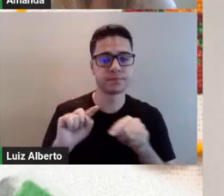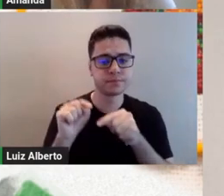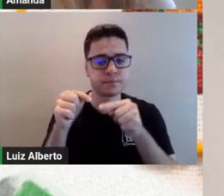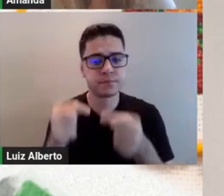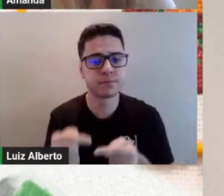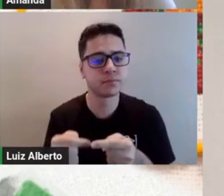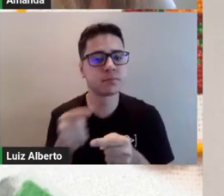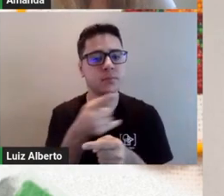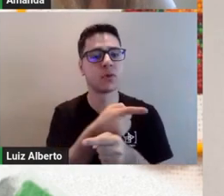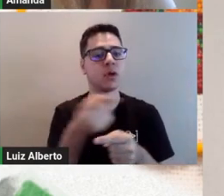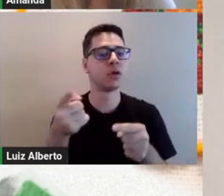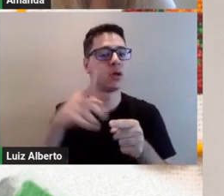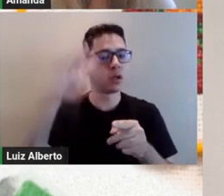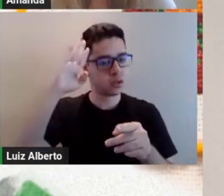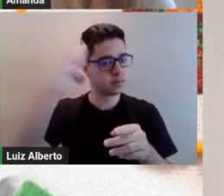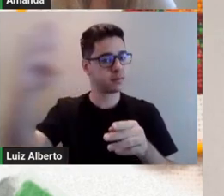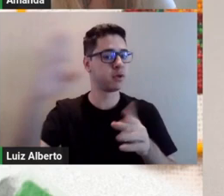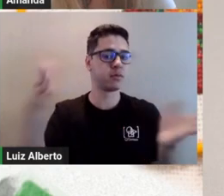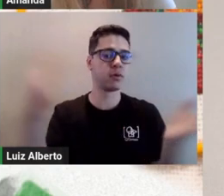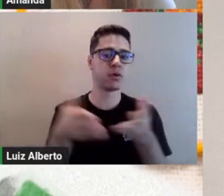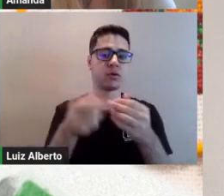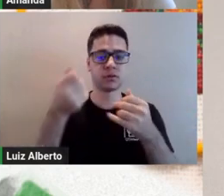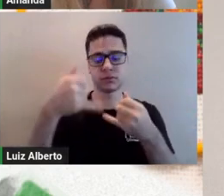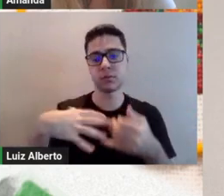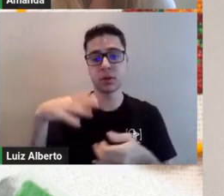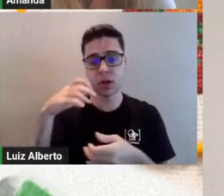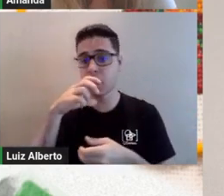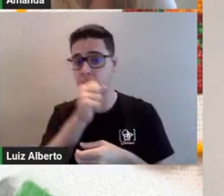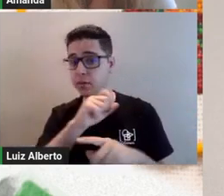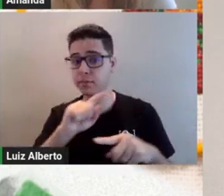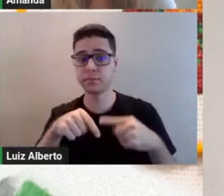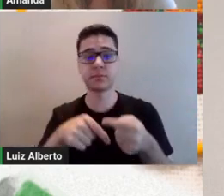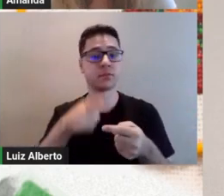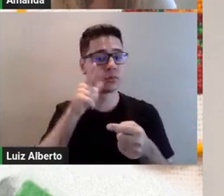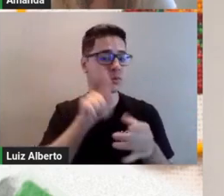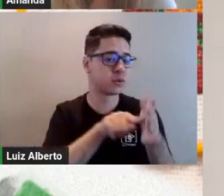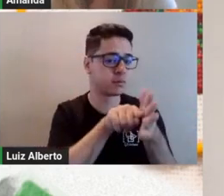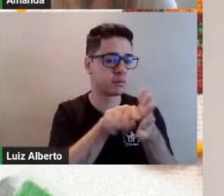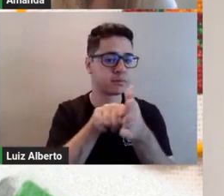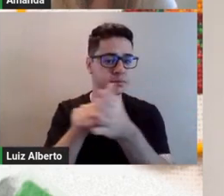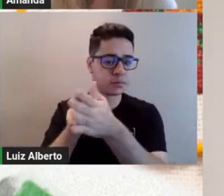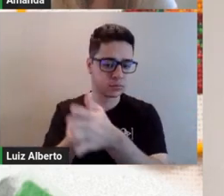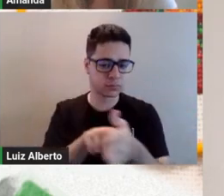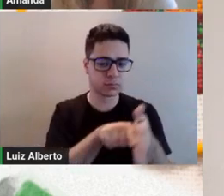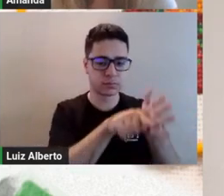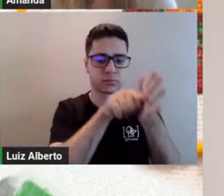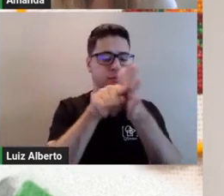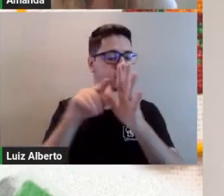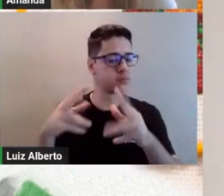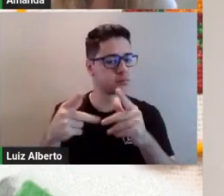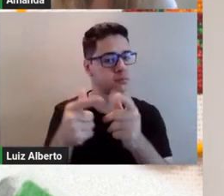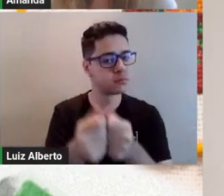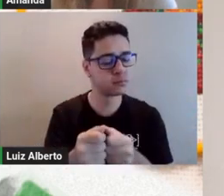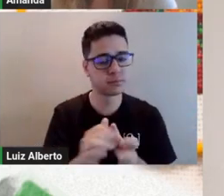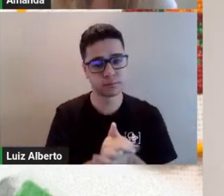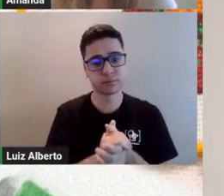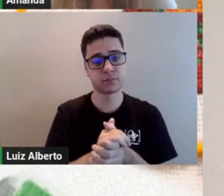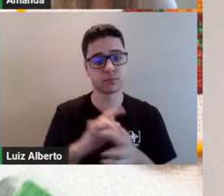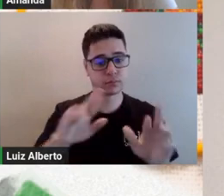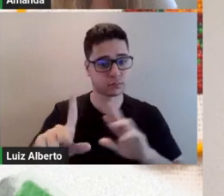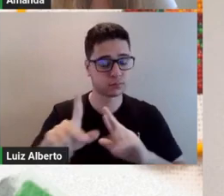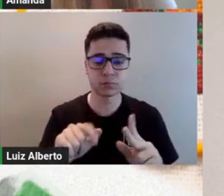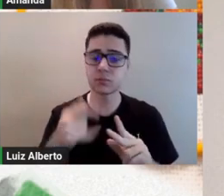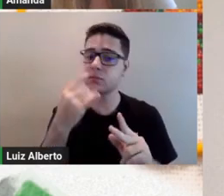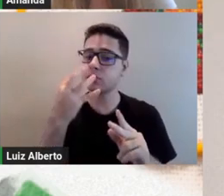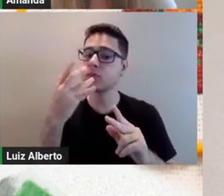consegue falar aqui mais rápido, mas você consegue pesquisar. E aí, uma outra coisa são os tons.